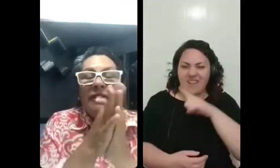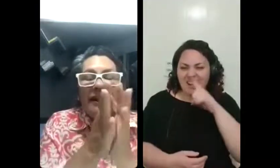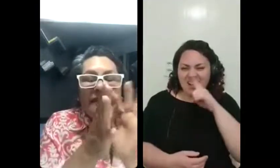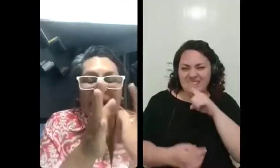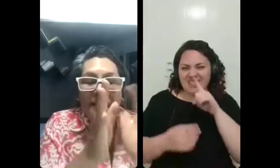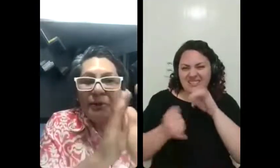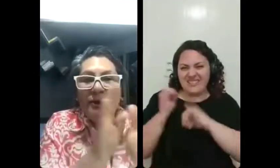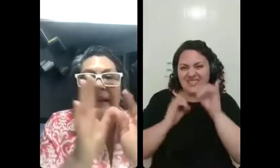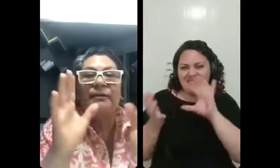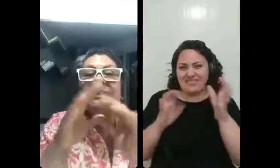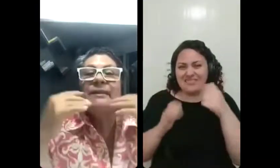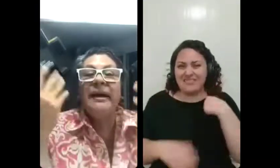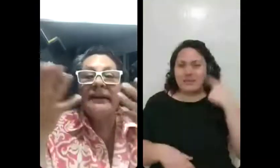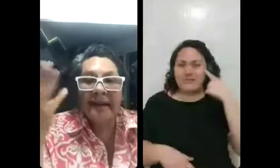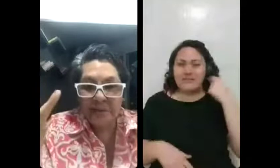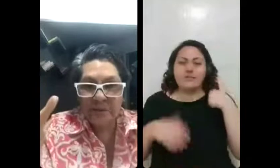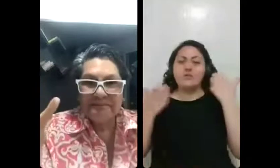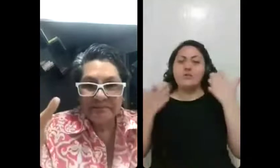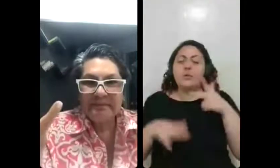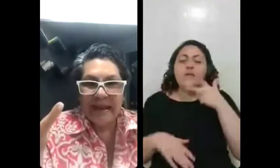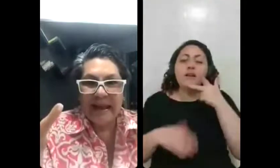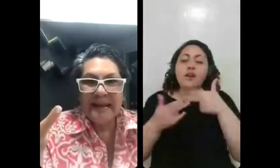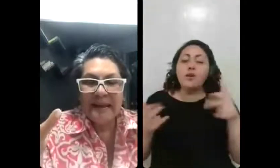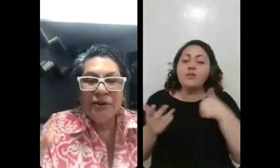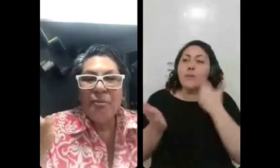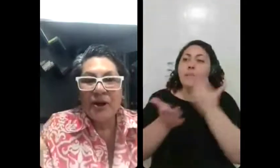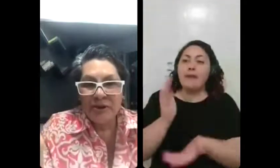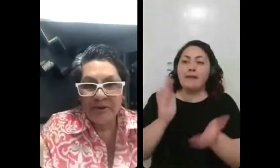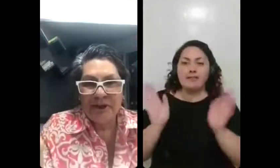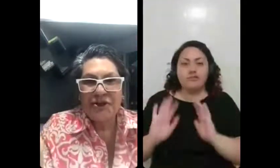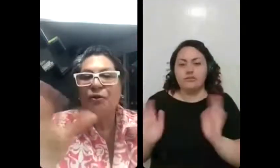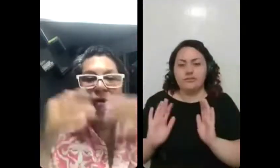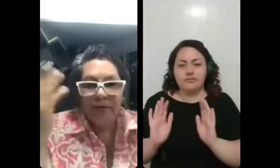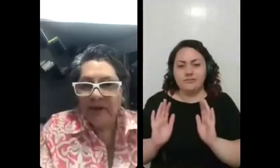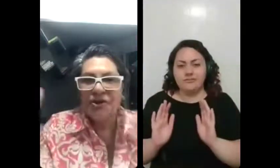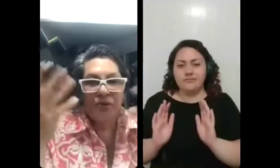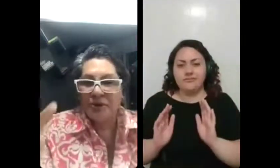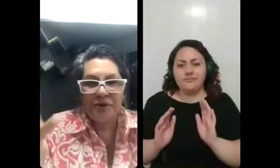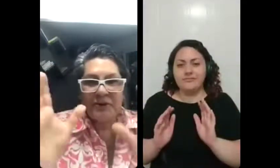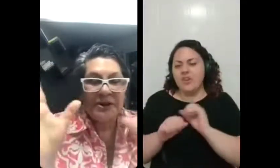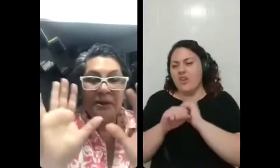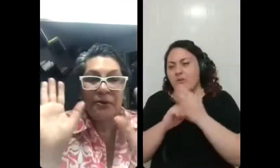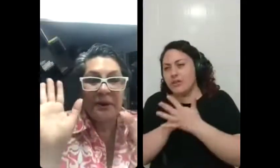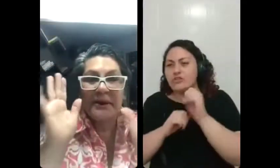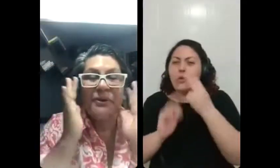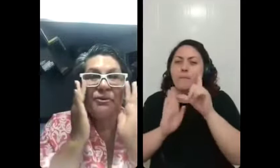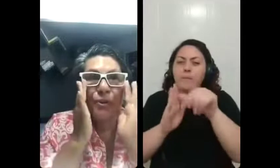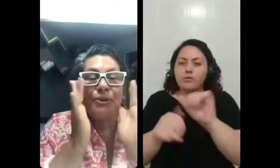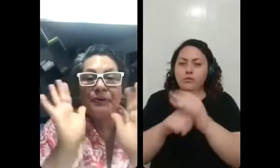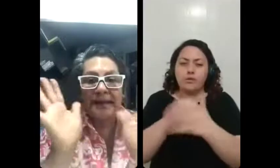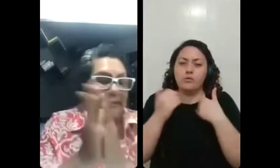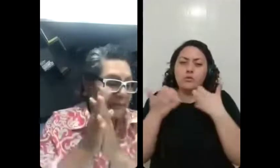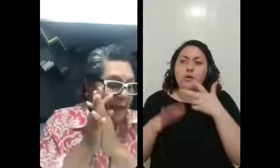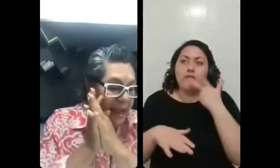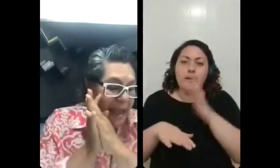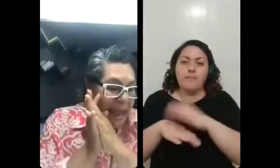eu não queria falar muito naquilo que se perdeu, né? No pós-Covid. No covid, no pós-Covid. Eu não sou